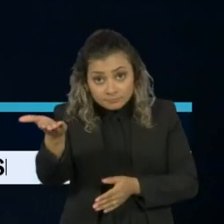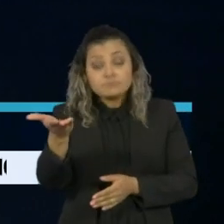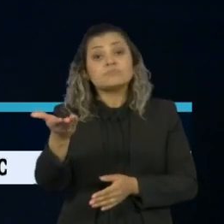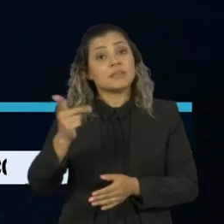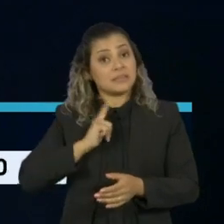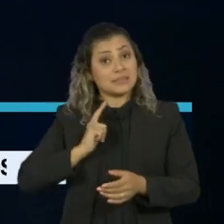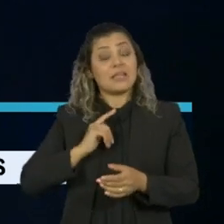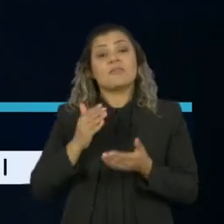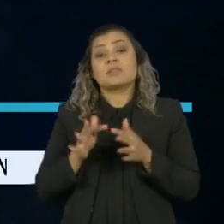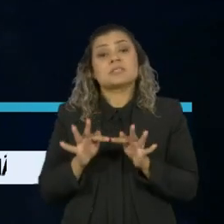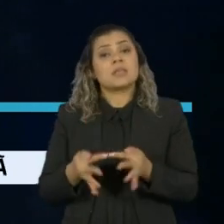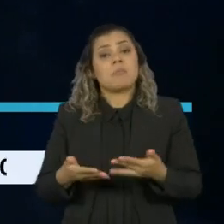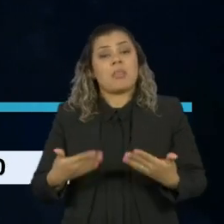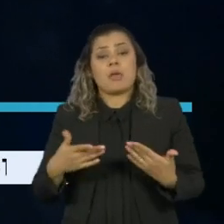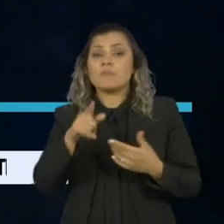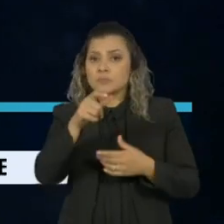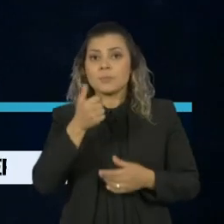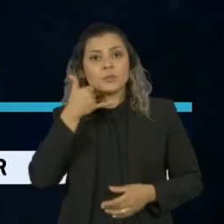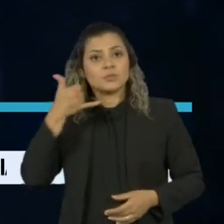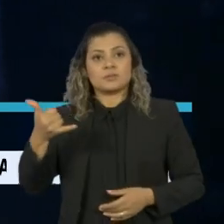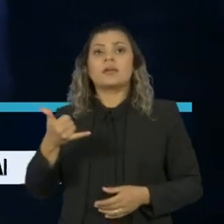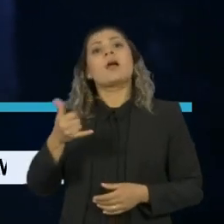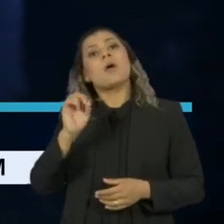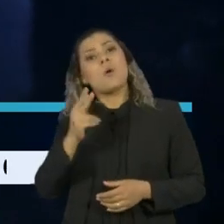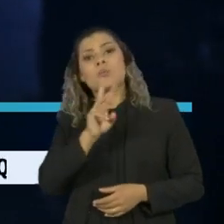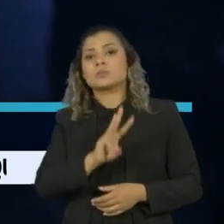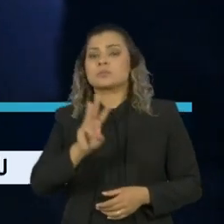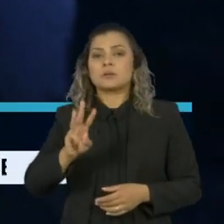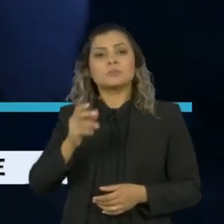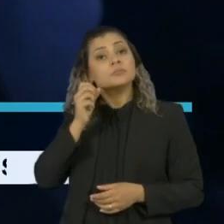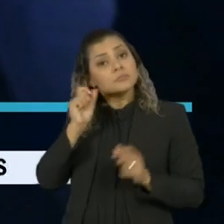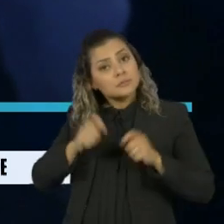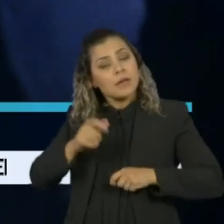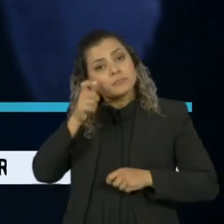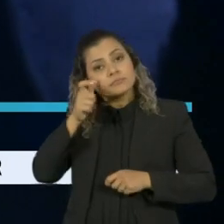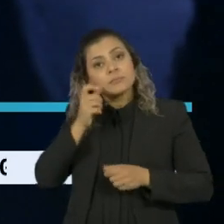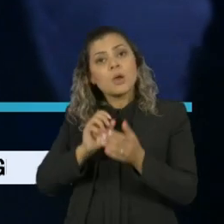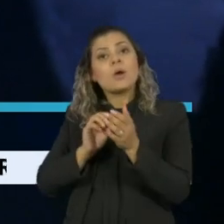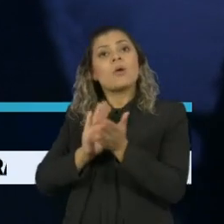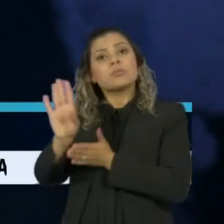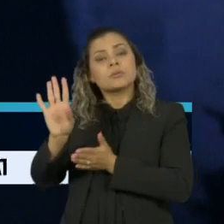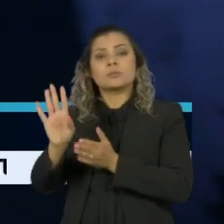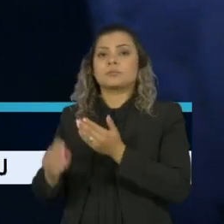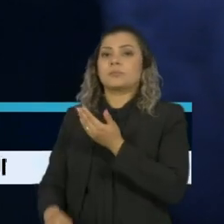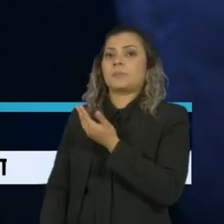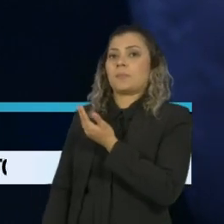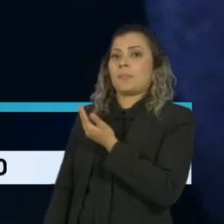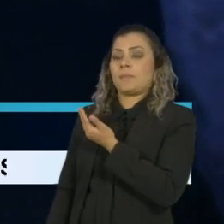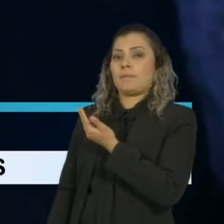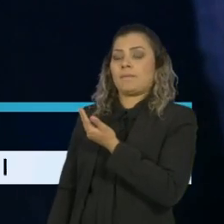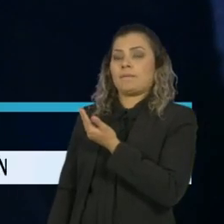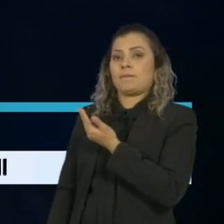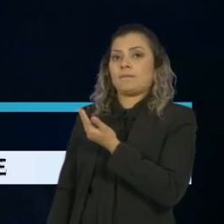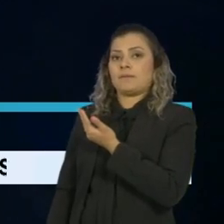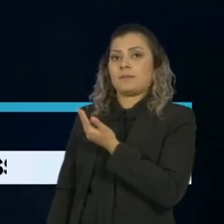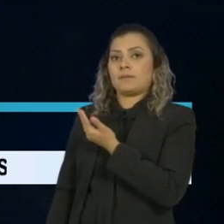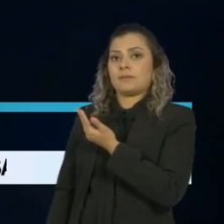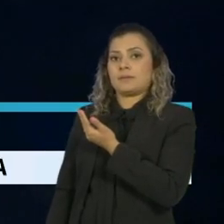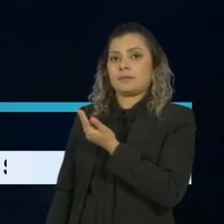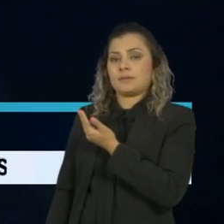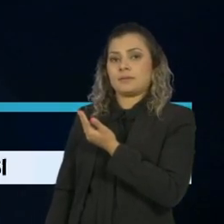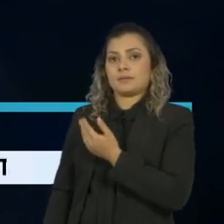apresentou sintomas leves, pode entrar em contato com a equipe do Centro do Genoma Humano pelo e-mail estudocovid.gmail